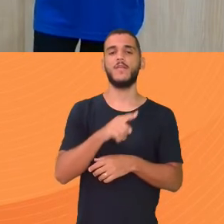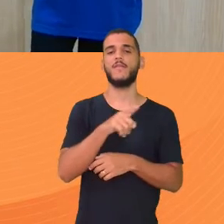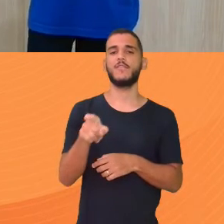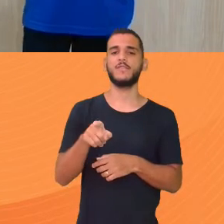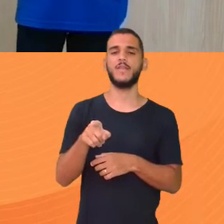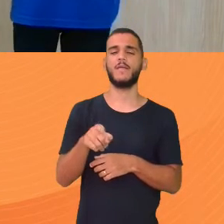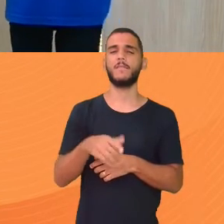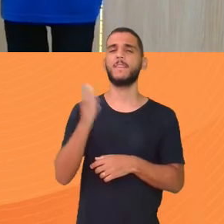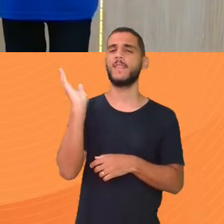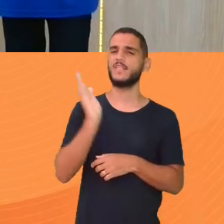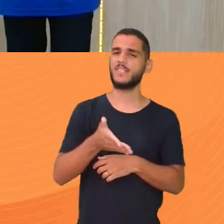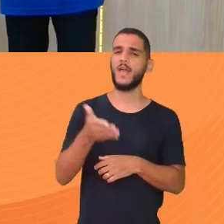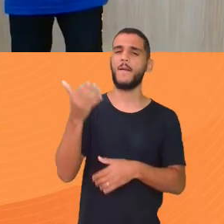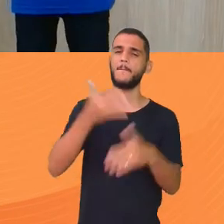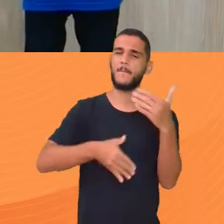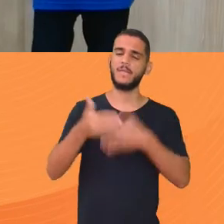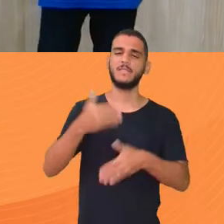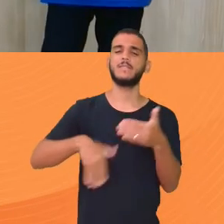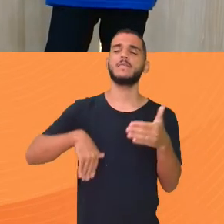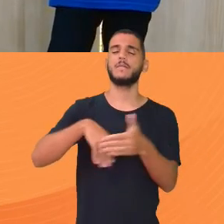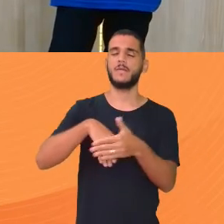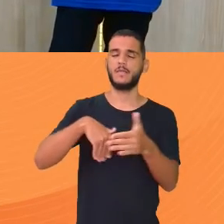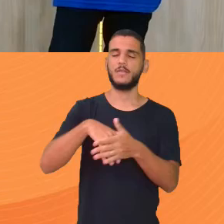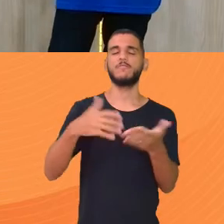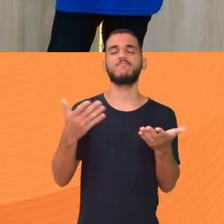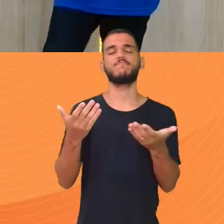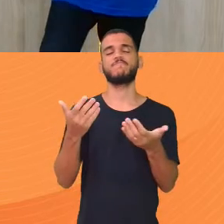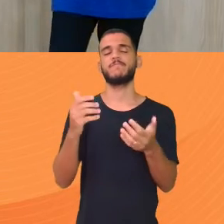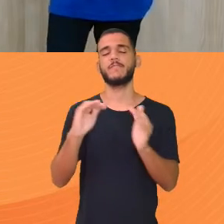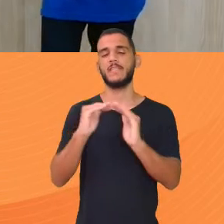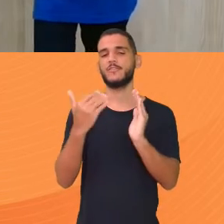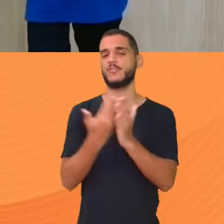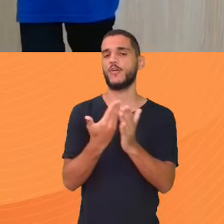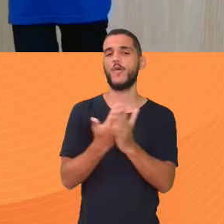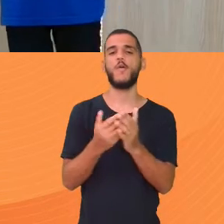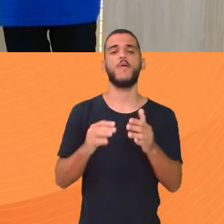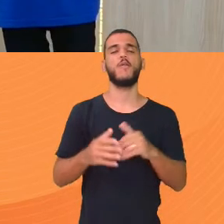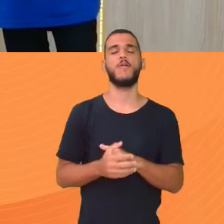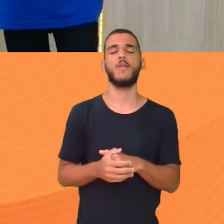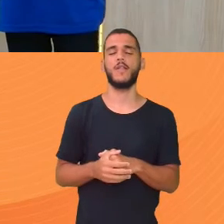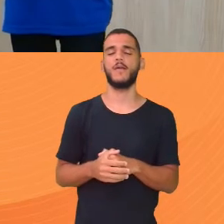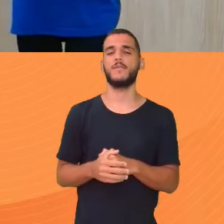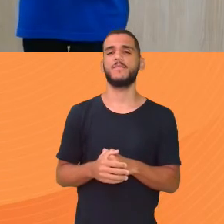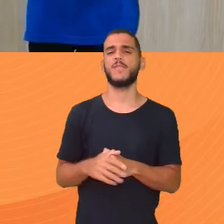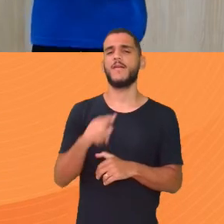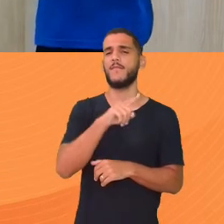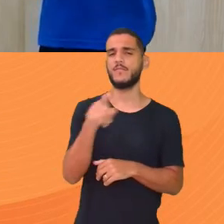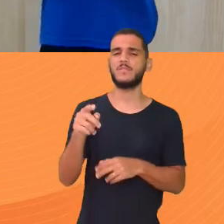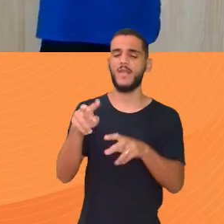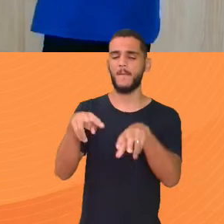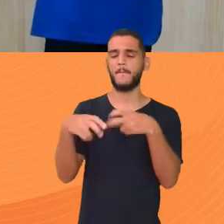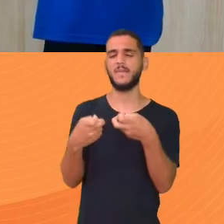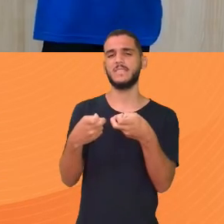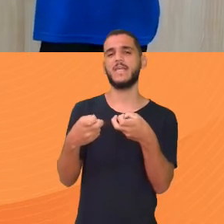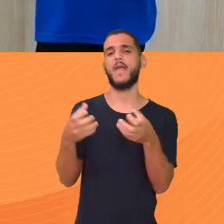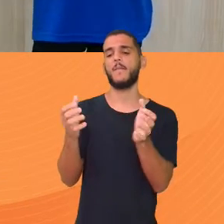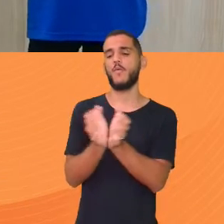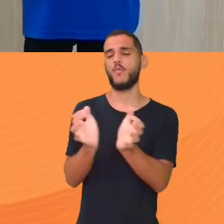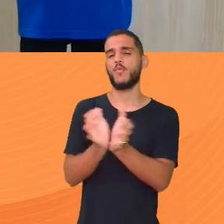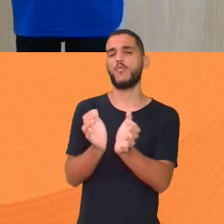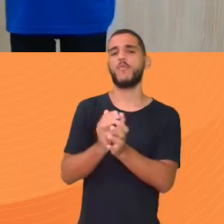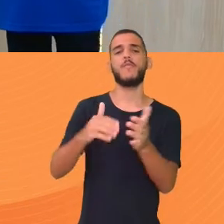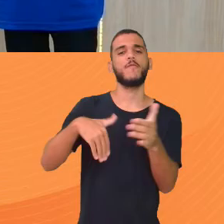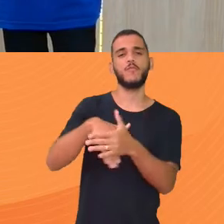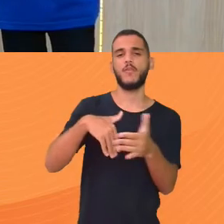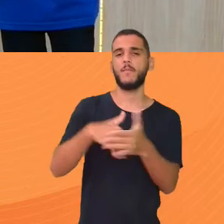aí Já faz parte de algum esporte Na sua escola Você consegue perceber Qual é a mediana Do seu time De